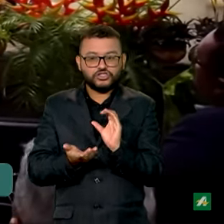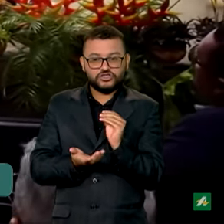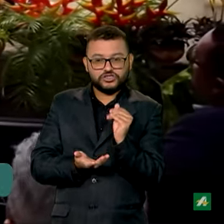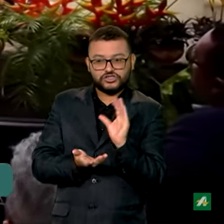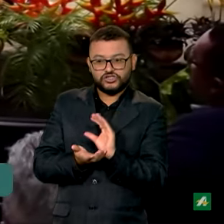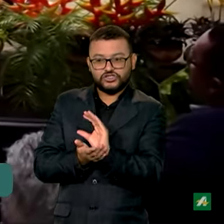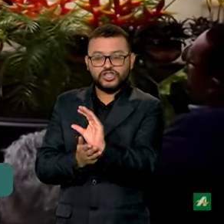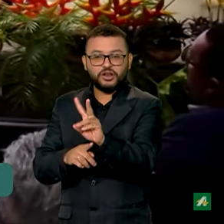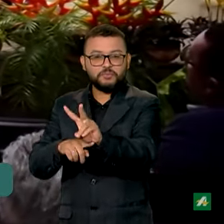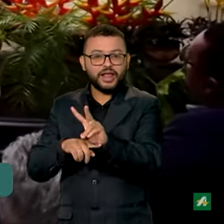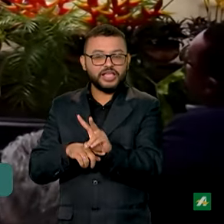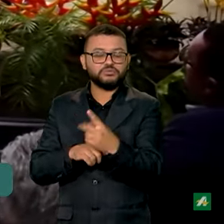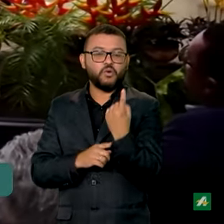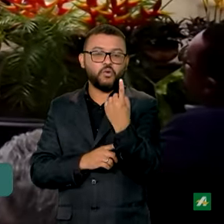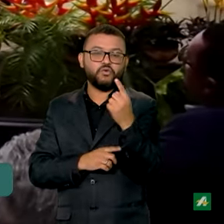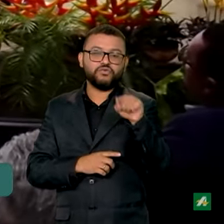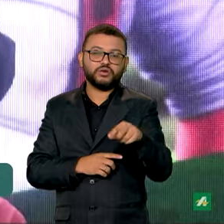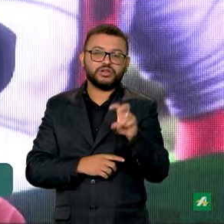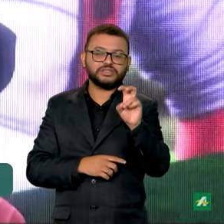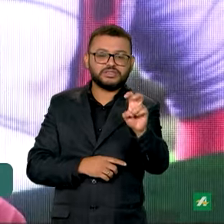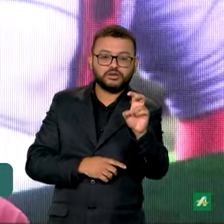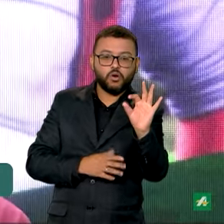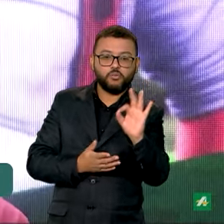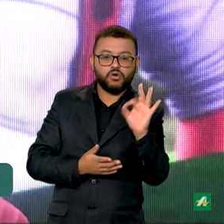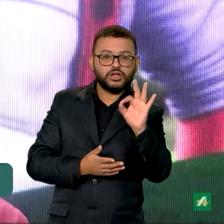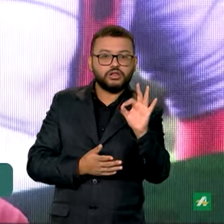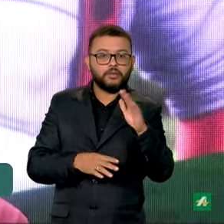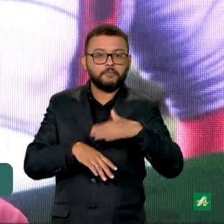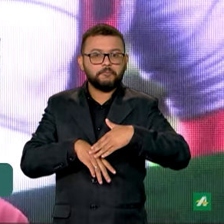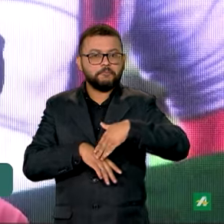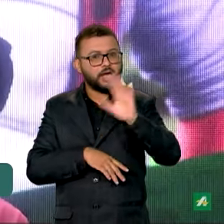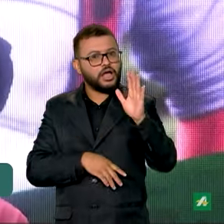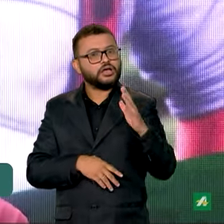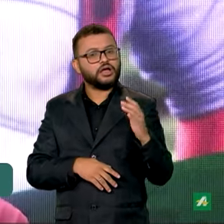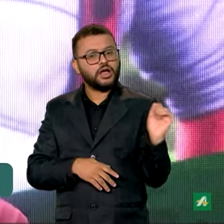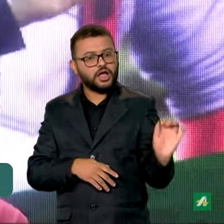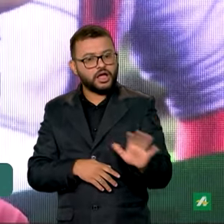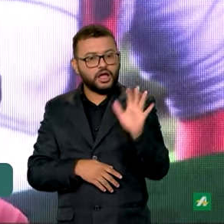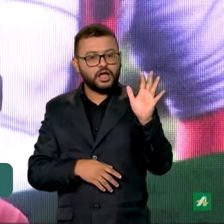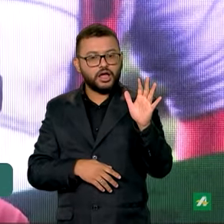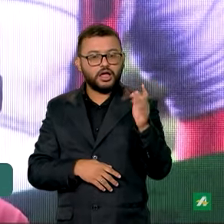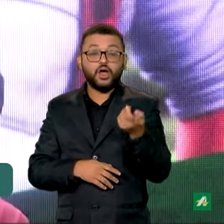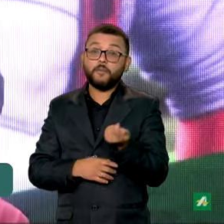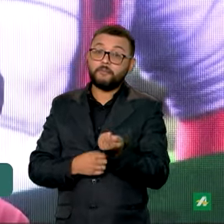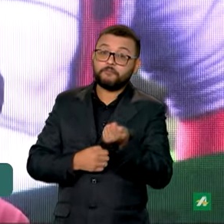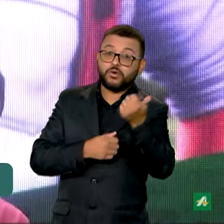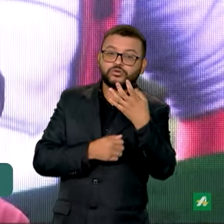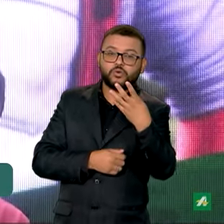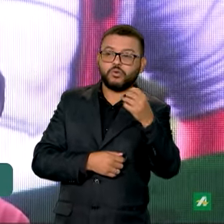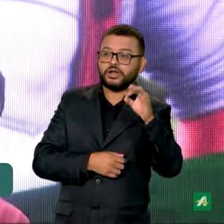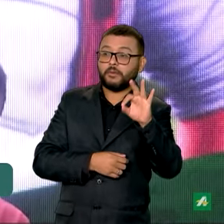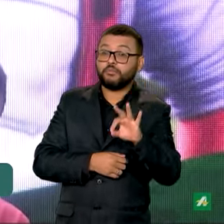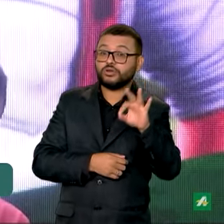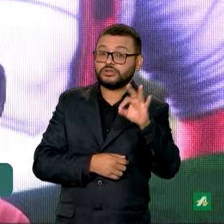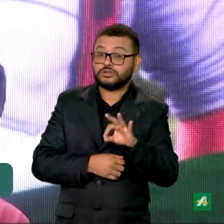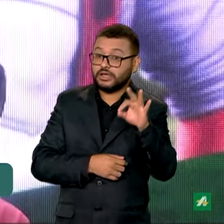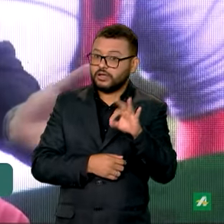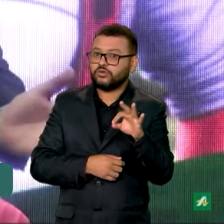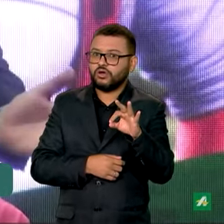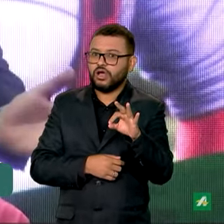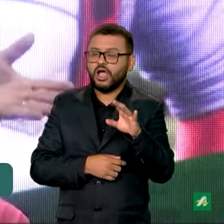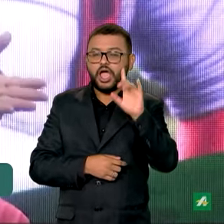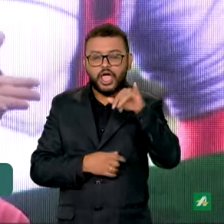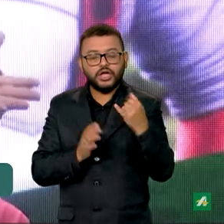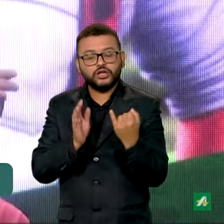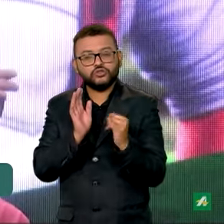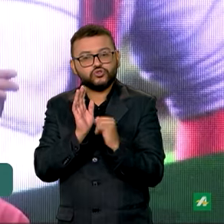a 1,5%, um terço da inflação e bônus de 40%, 0,5%, 40%, até juros